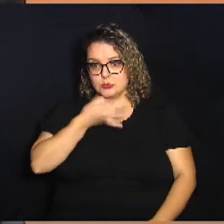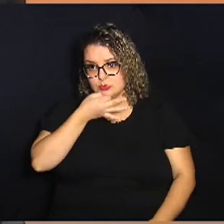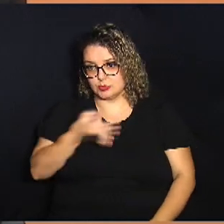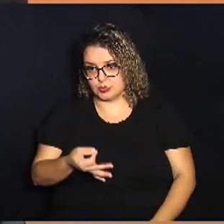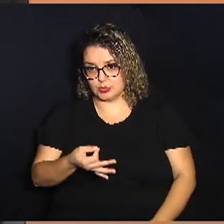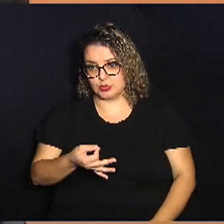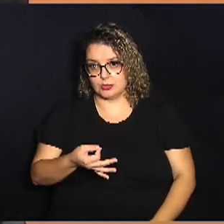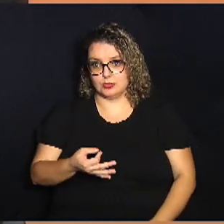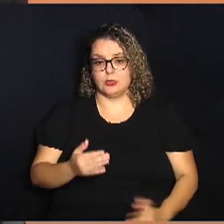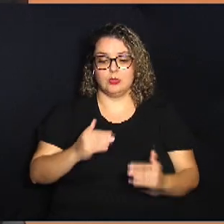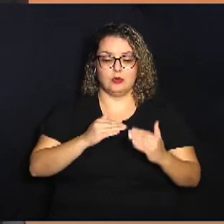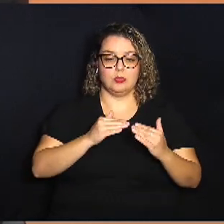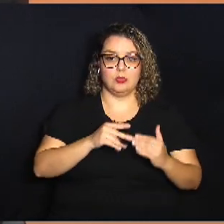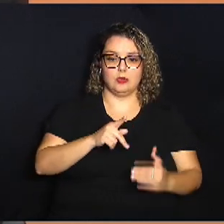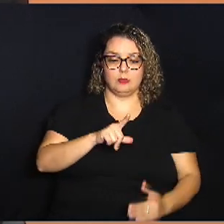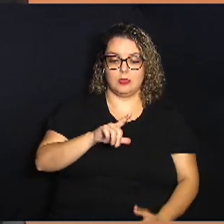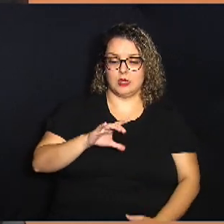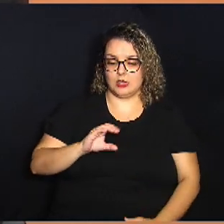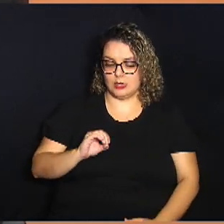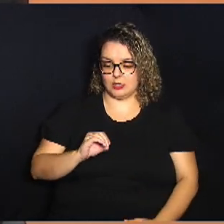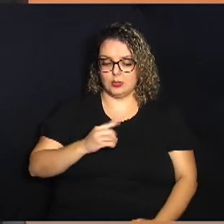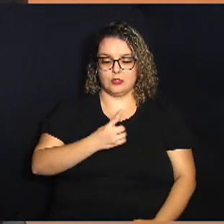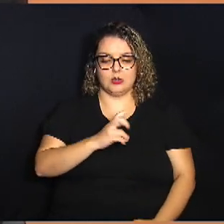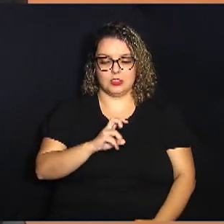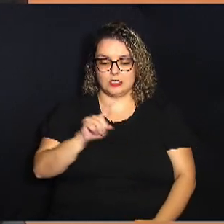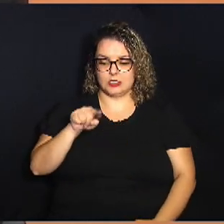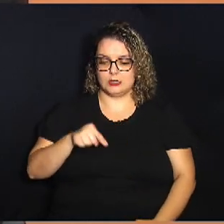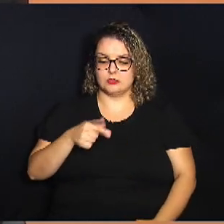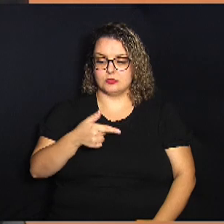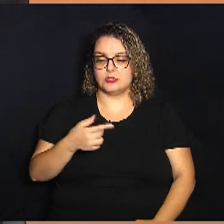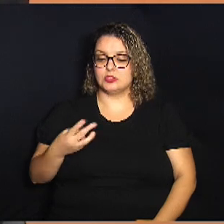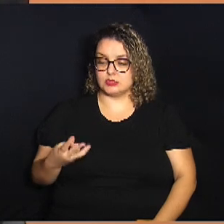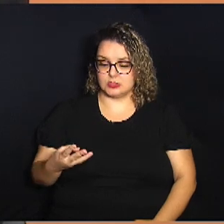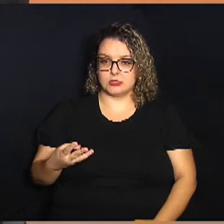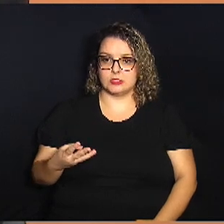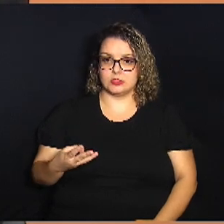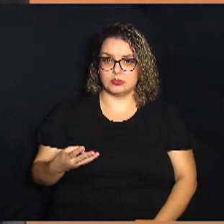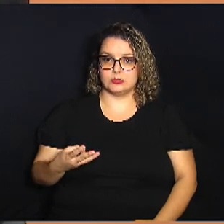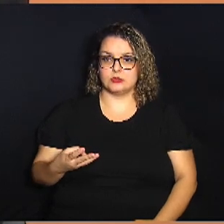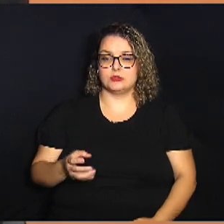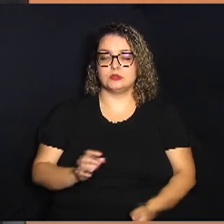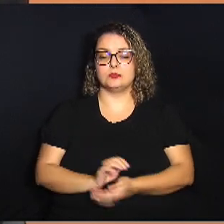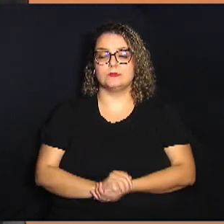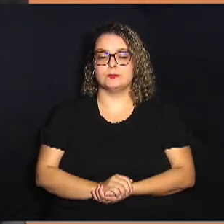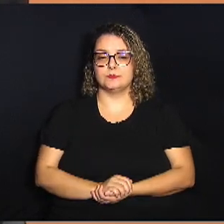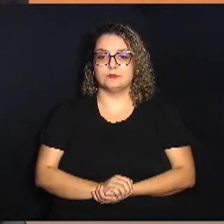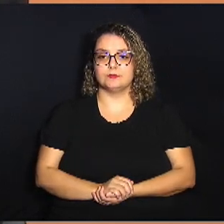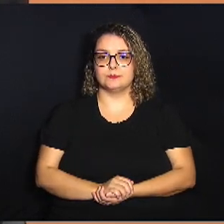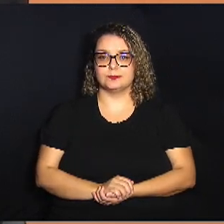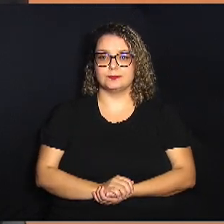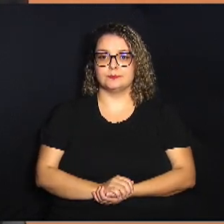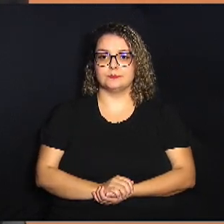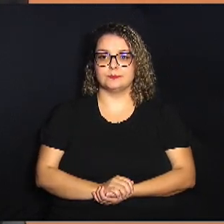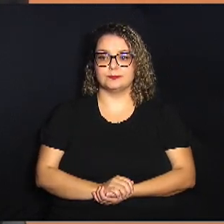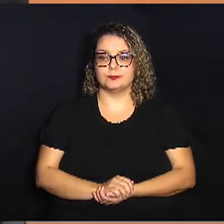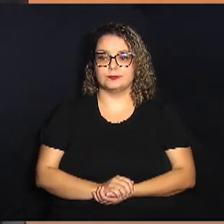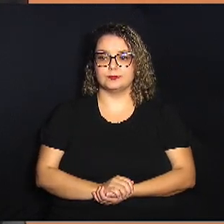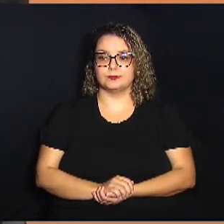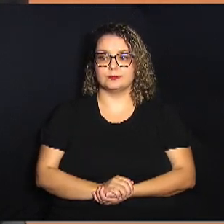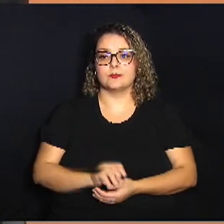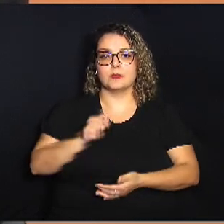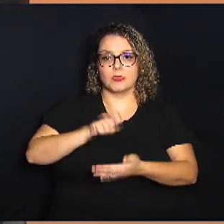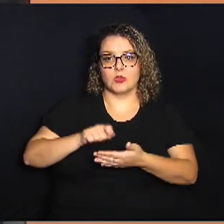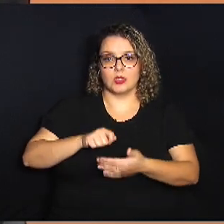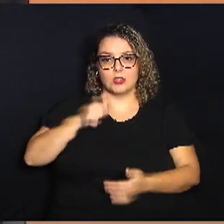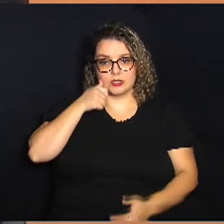favorável ao PLO 15 barra 2023 do processo 237569 de autoria